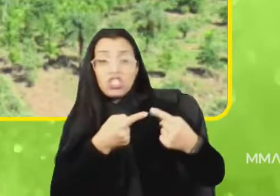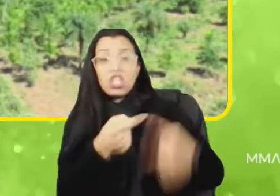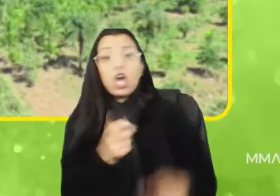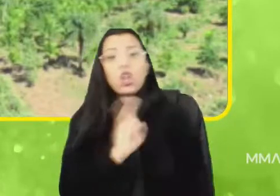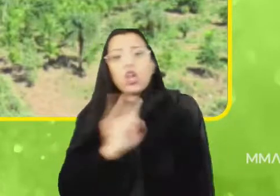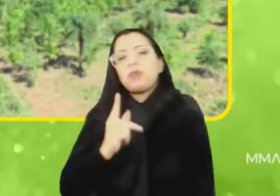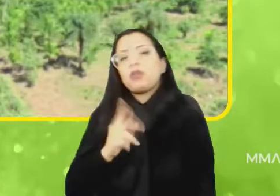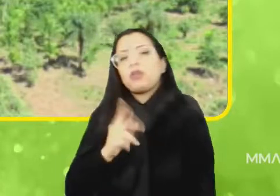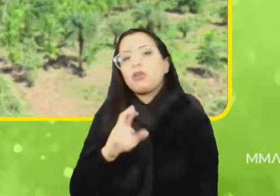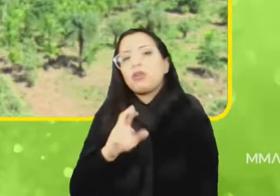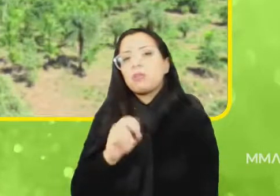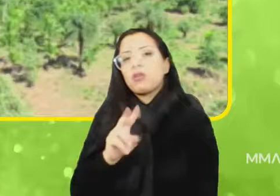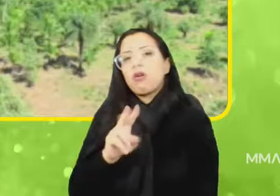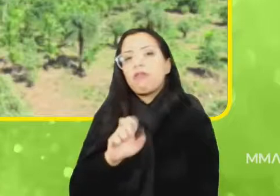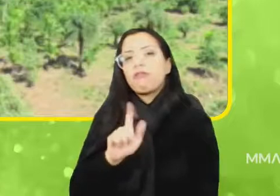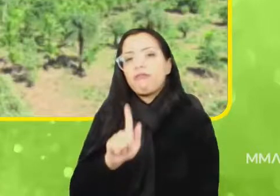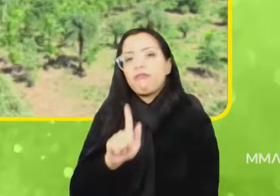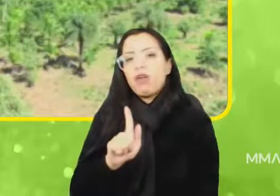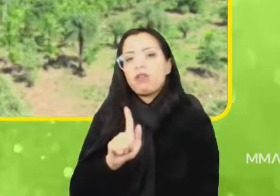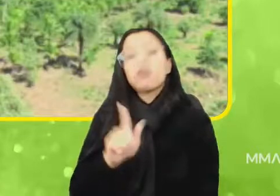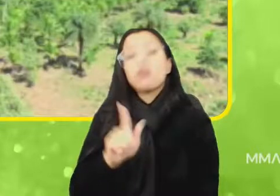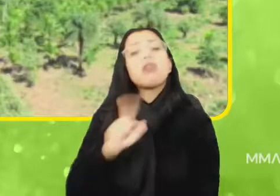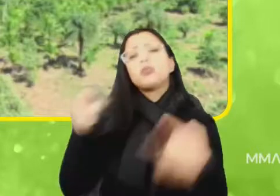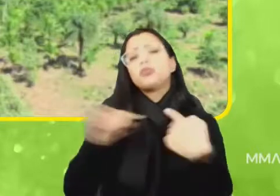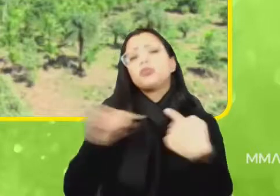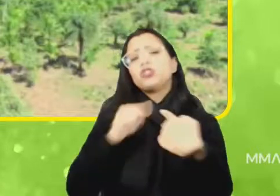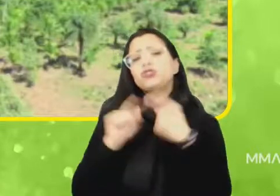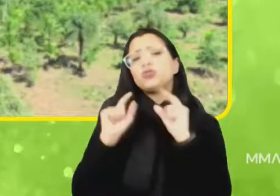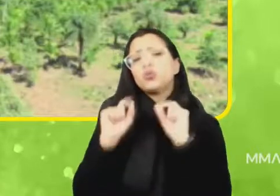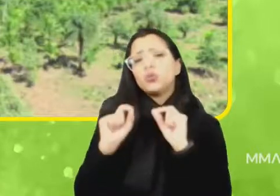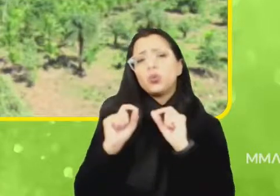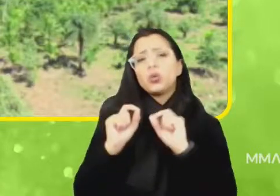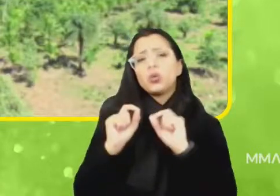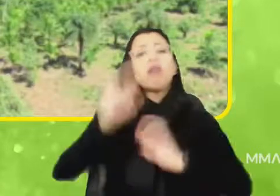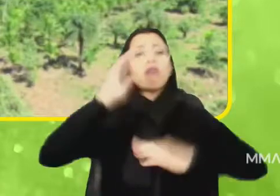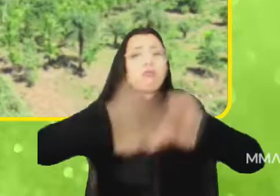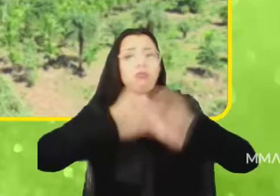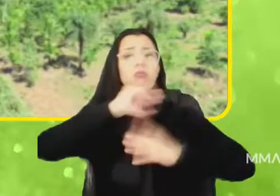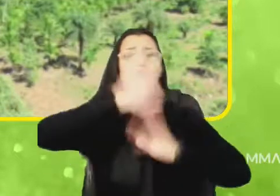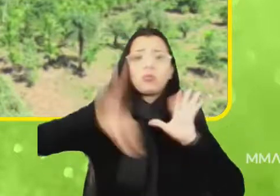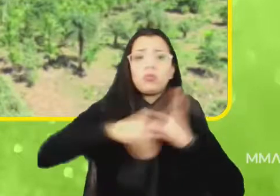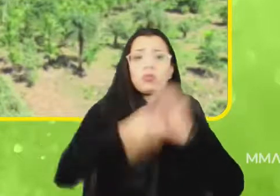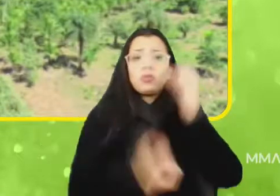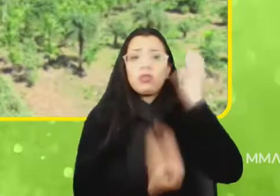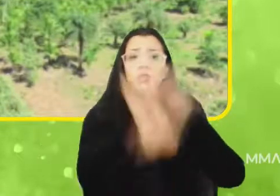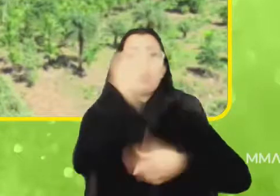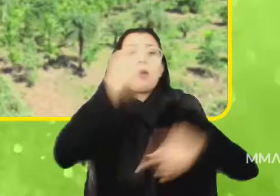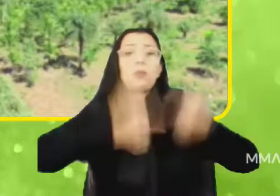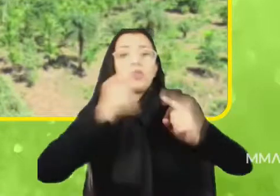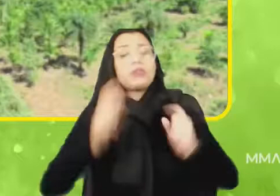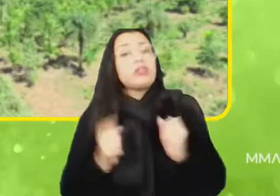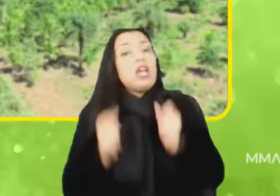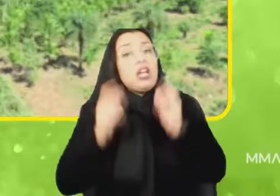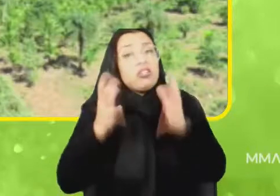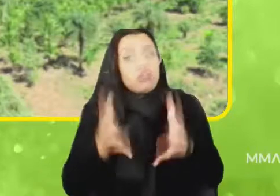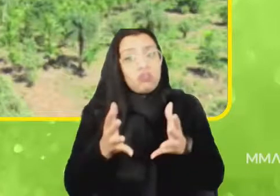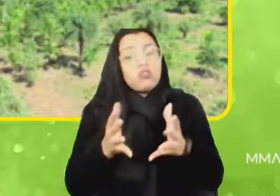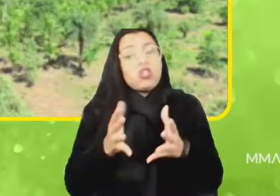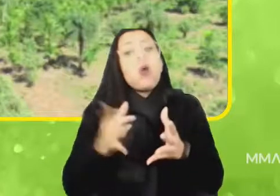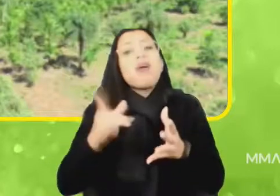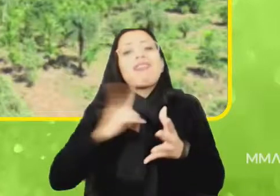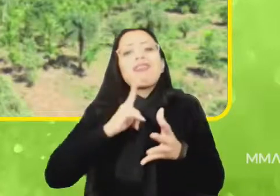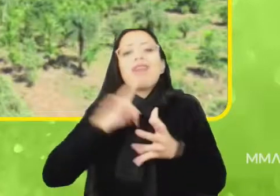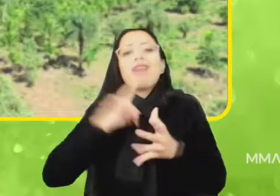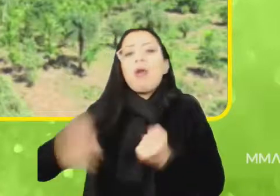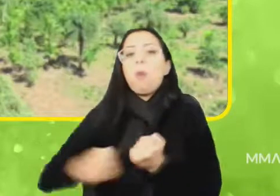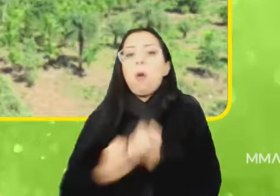que ela tem como objetivo articular, integrar, promover políticas, programas e ações que vão ser indutoras de recuperação